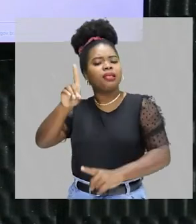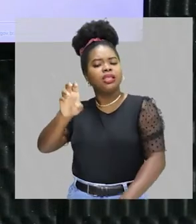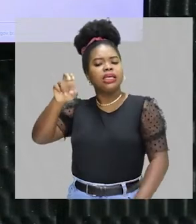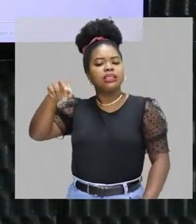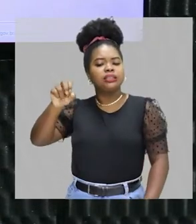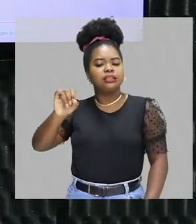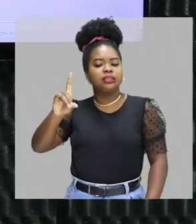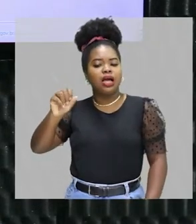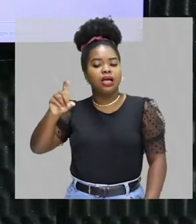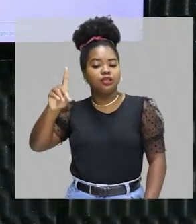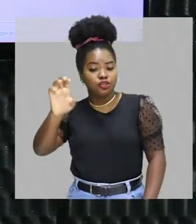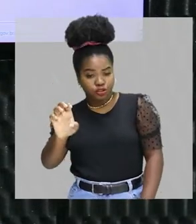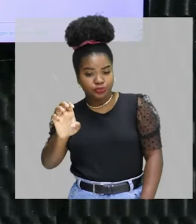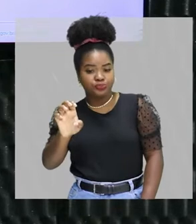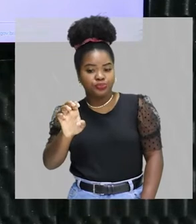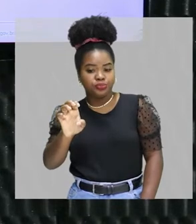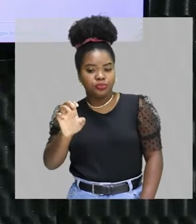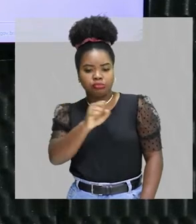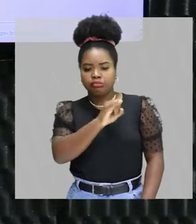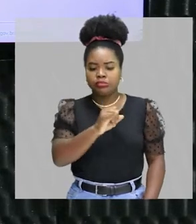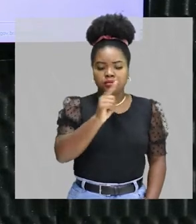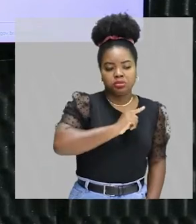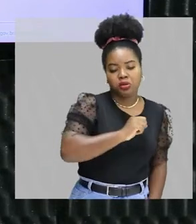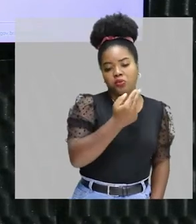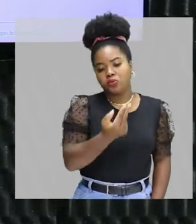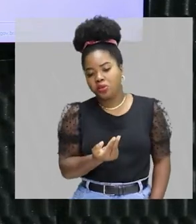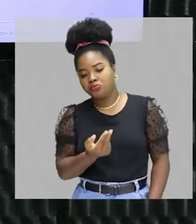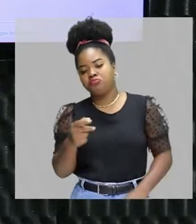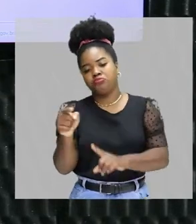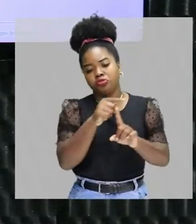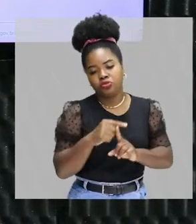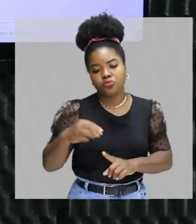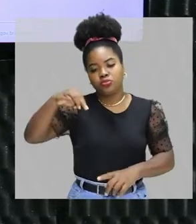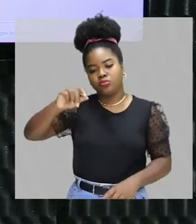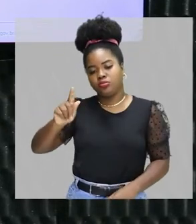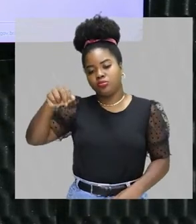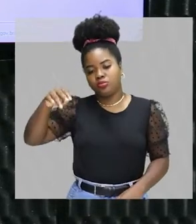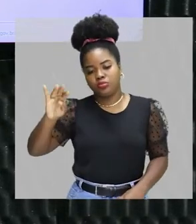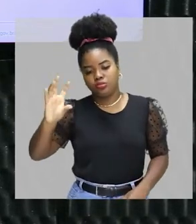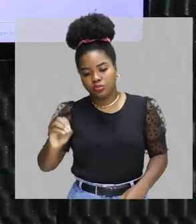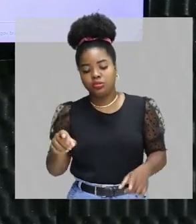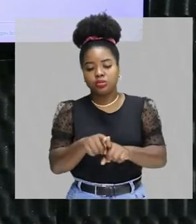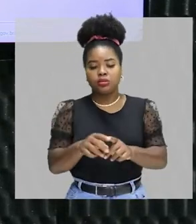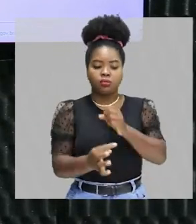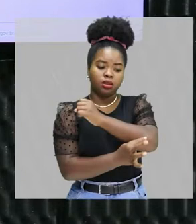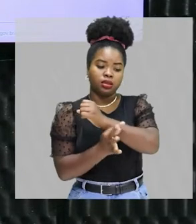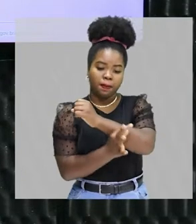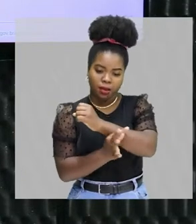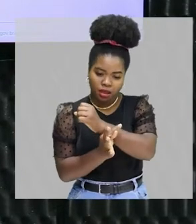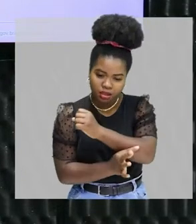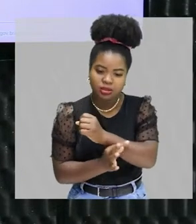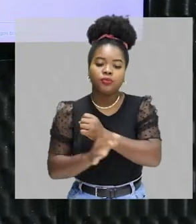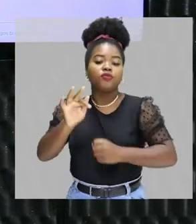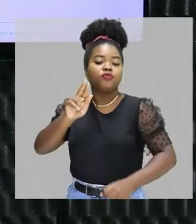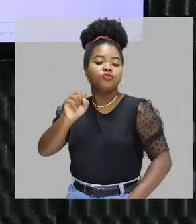se a substância tem ou não propriedades magnéticas, e também ficar atento à temperatura de fusão e